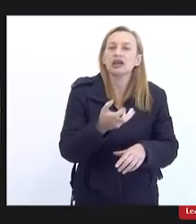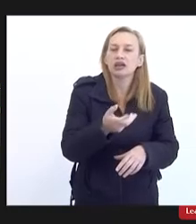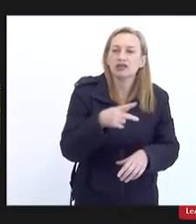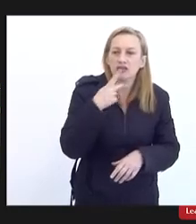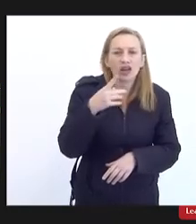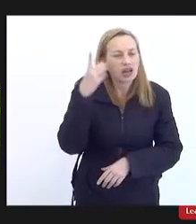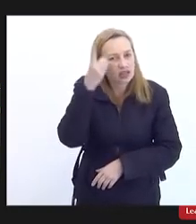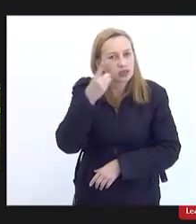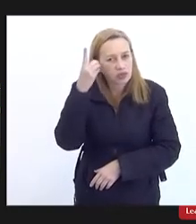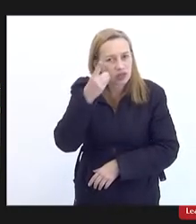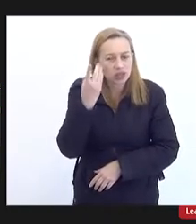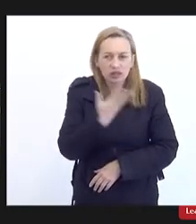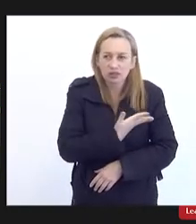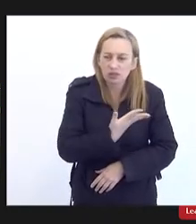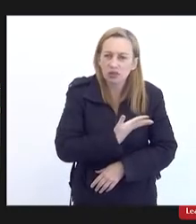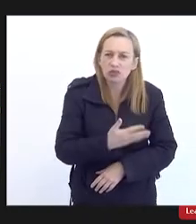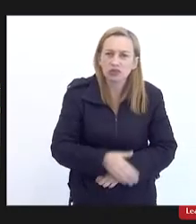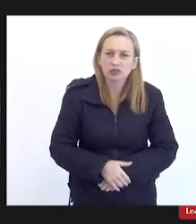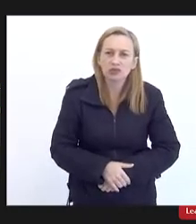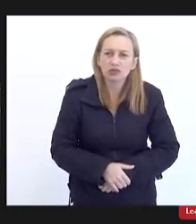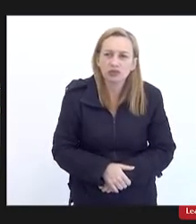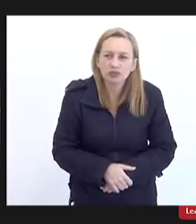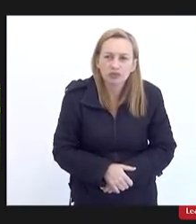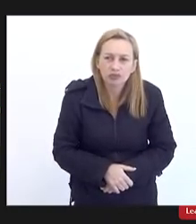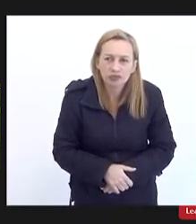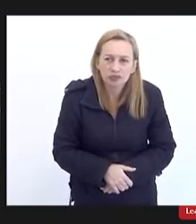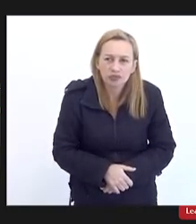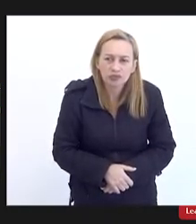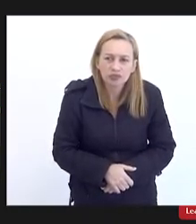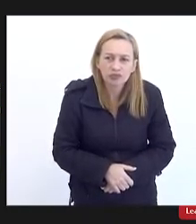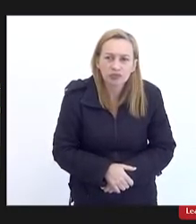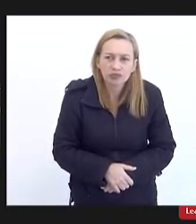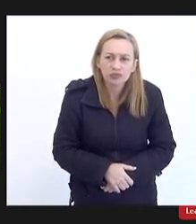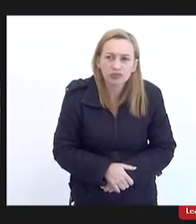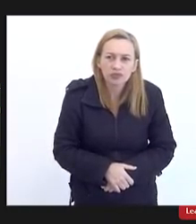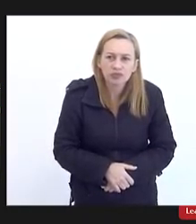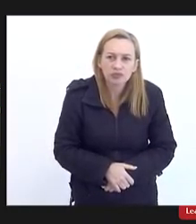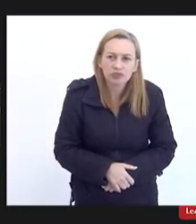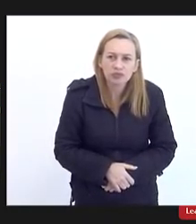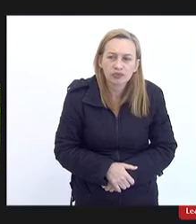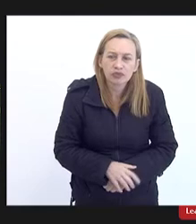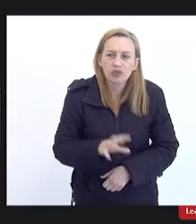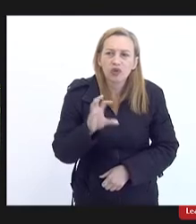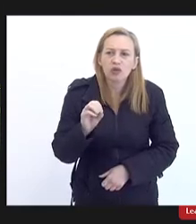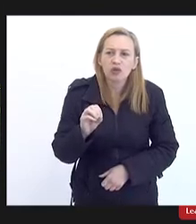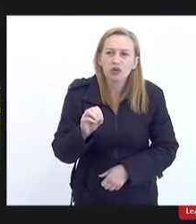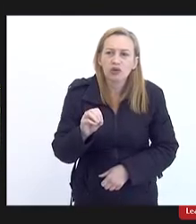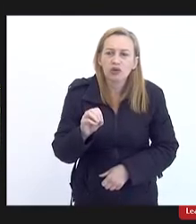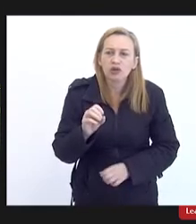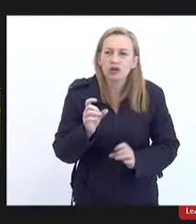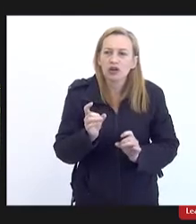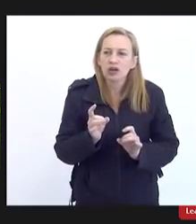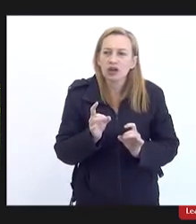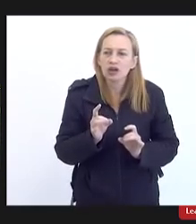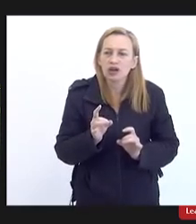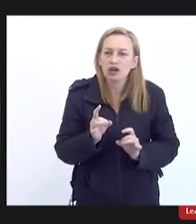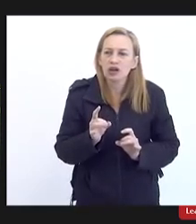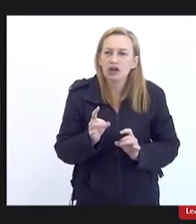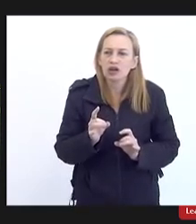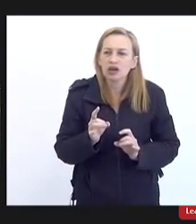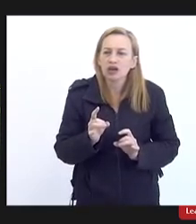deputadas e companheiros e demais companheiros uma grave denúncia a concessão da CEDAI está em curso mas ainda não se